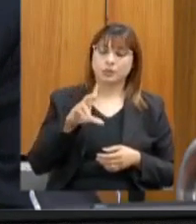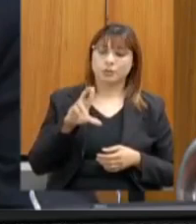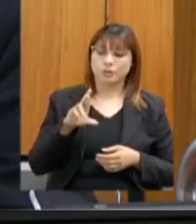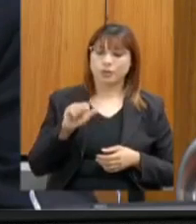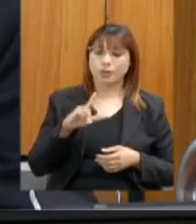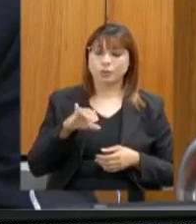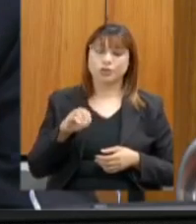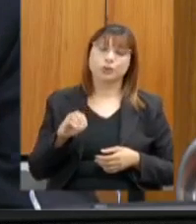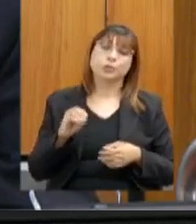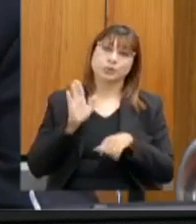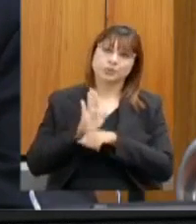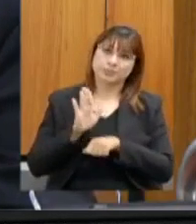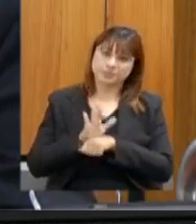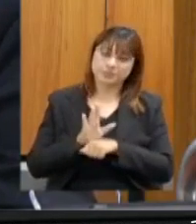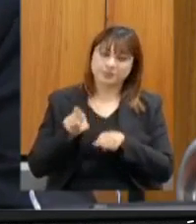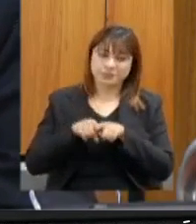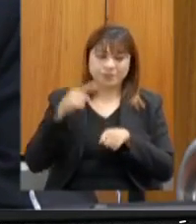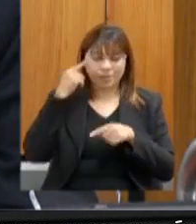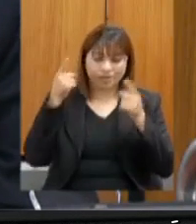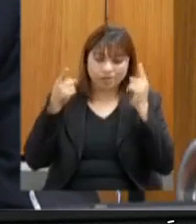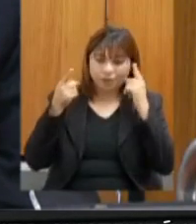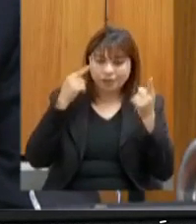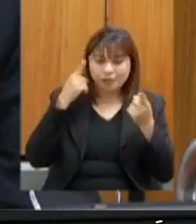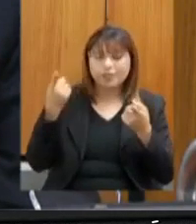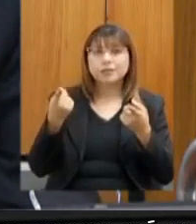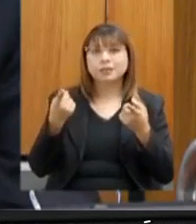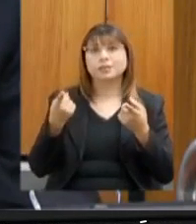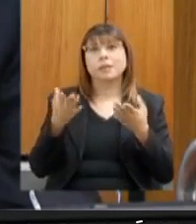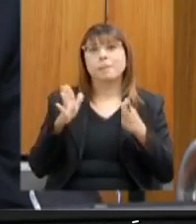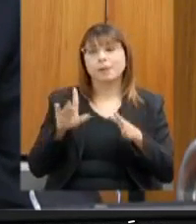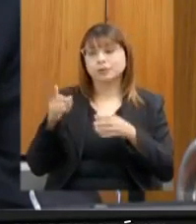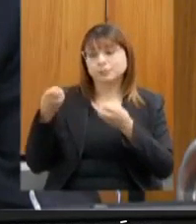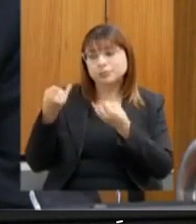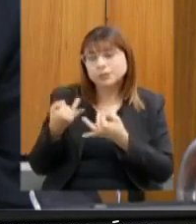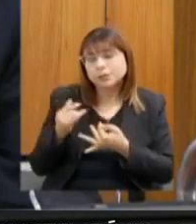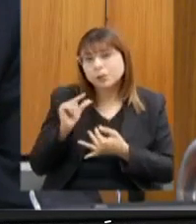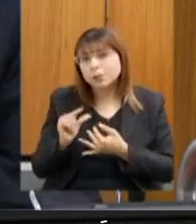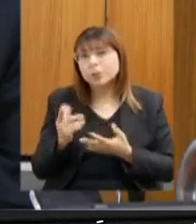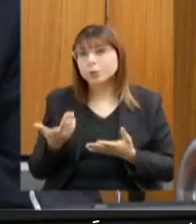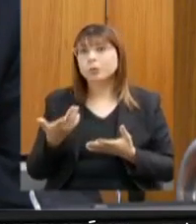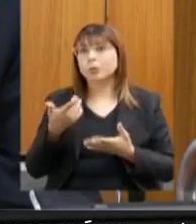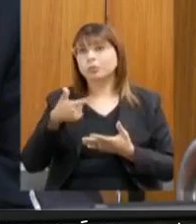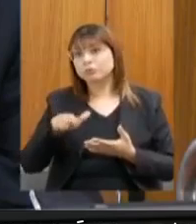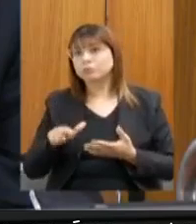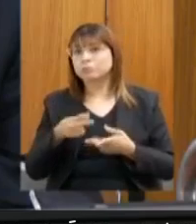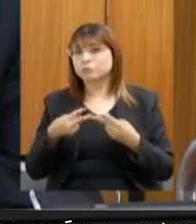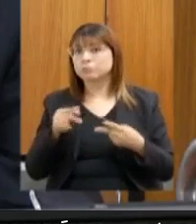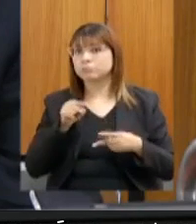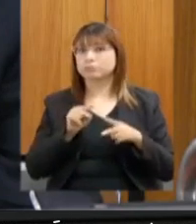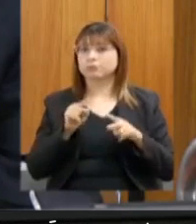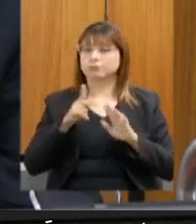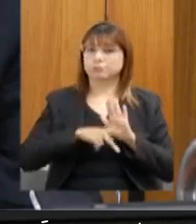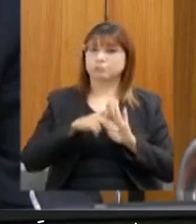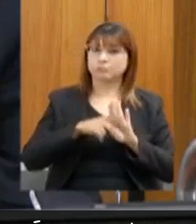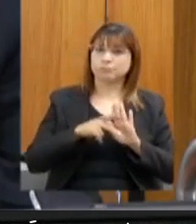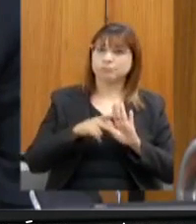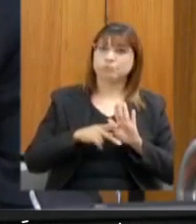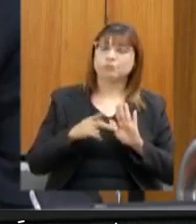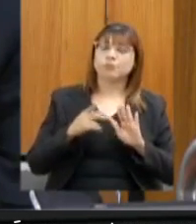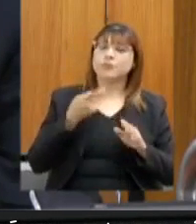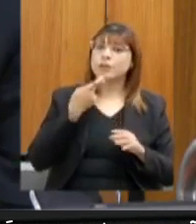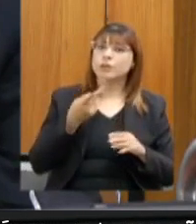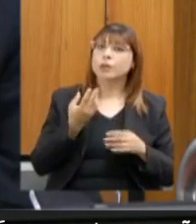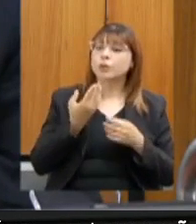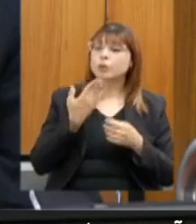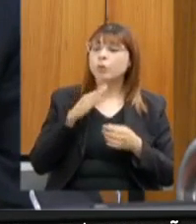no auxílio e nas ideias sobre isso, que a senhora falasse um pouco mais e estabelecesse para nós a meta, e